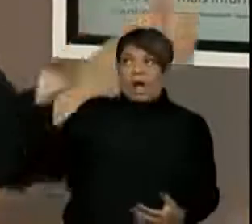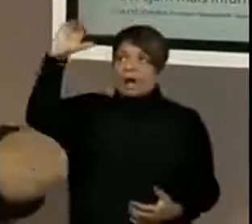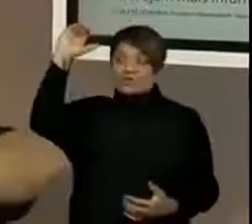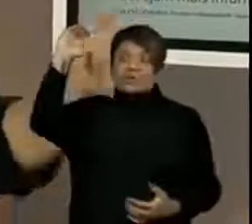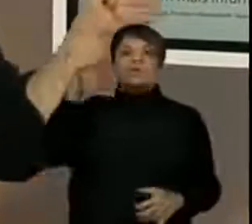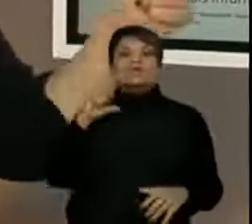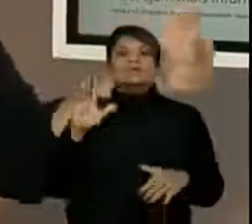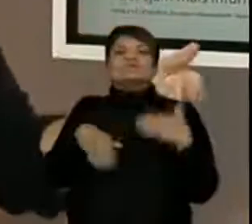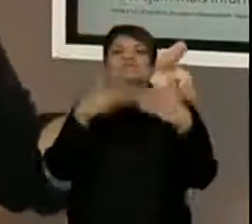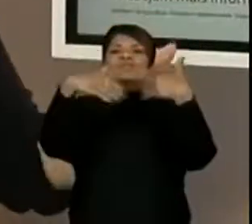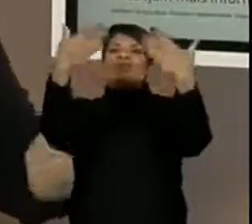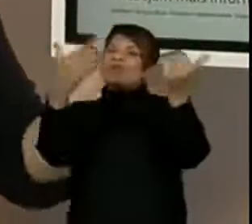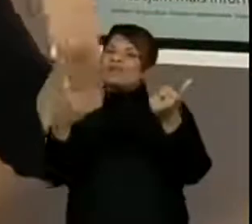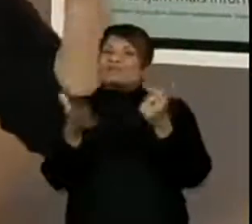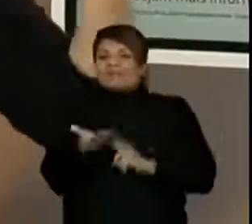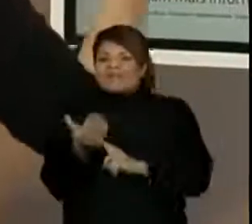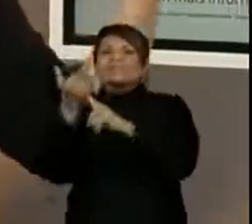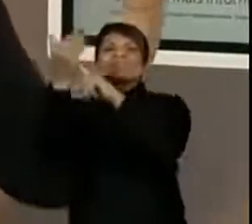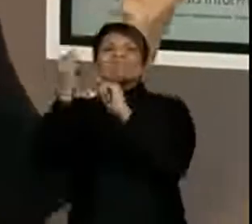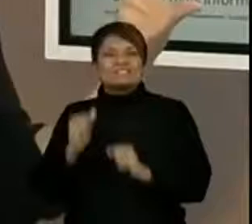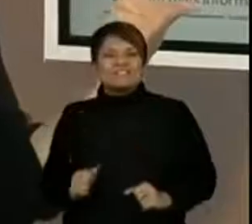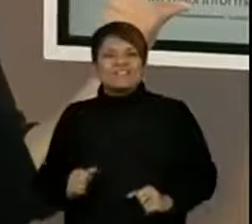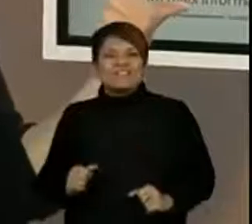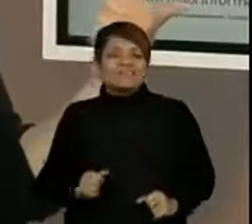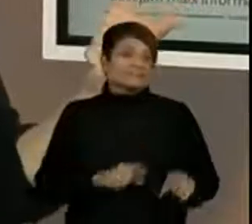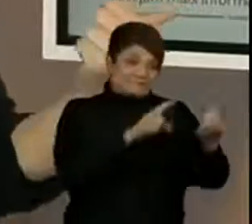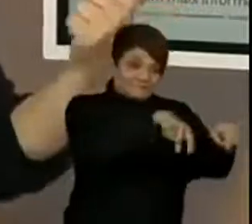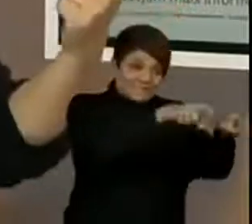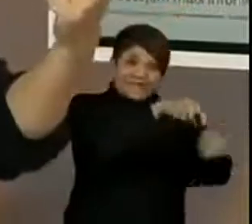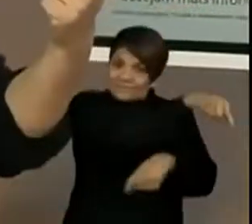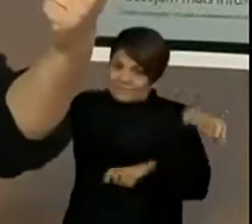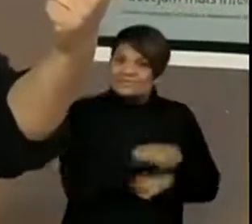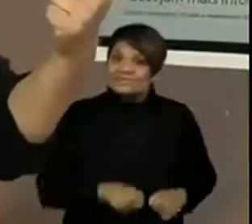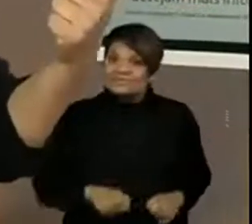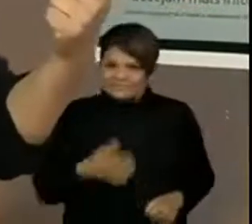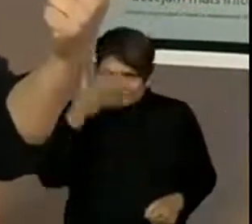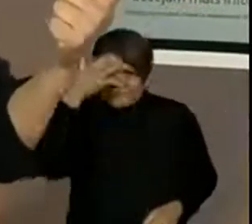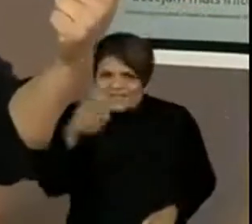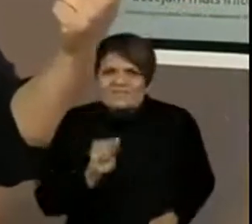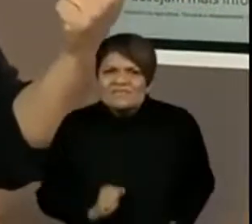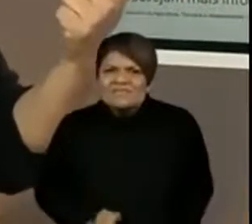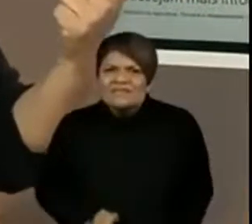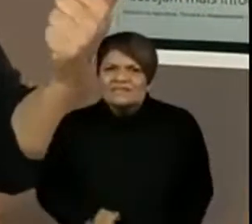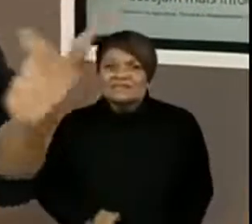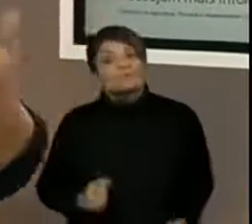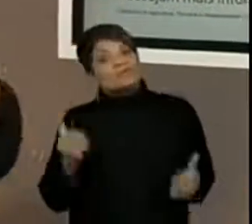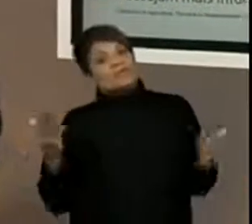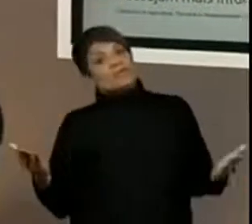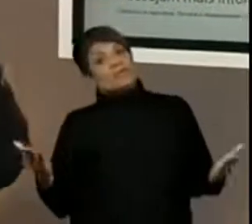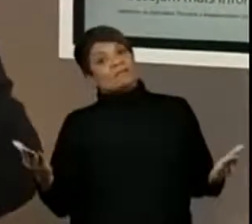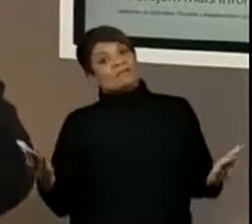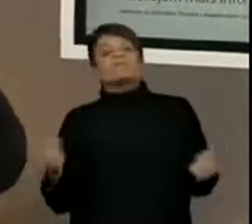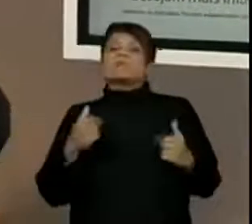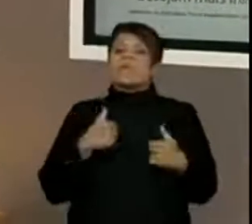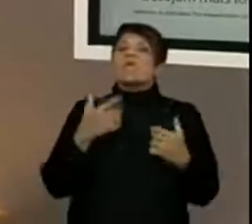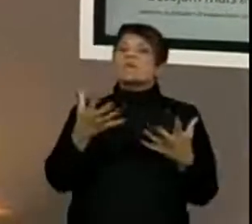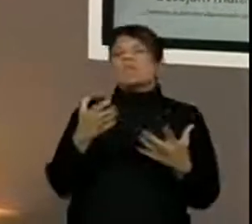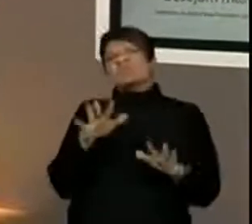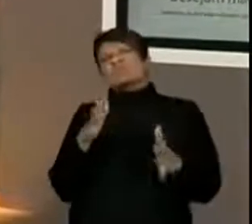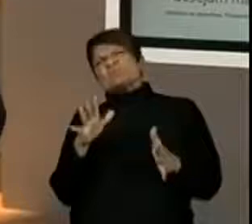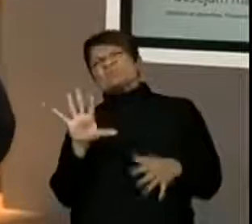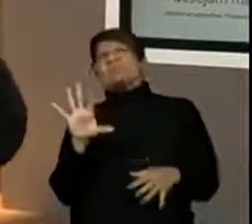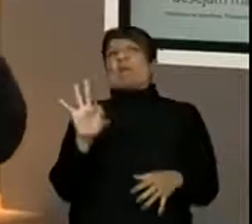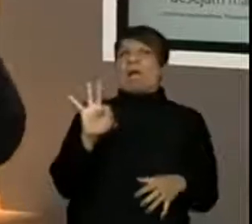desenvolvendo tecnologia lá no campo. Você sabia disso? Pois é. Eu quero, daqui uns